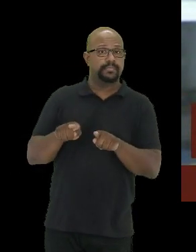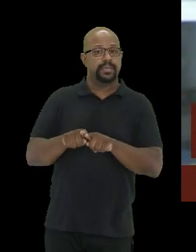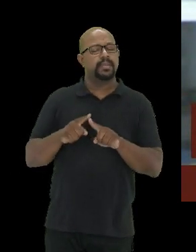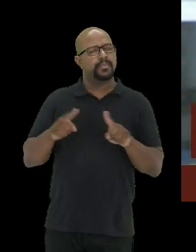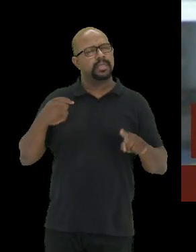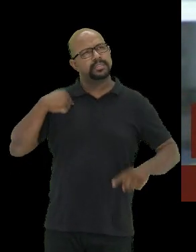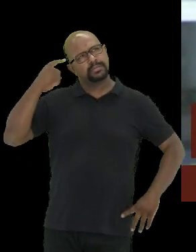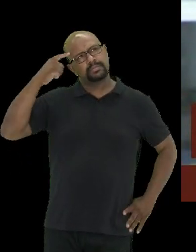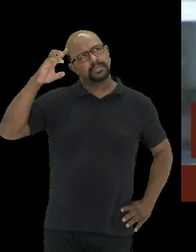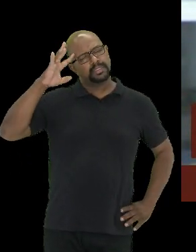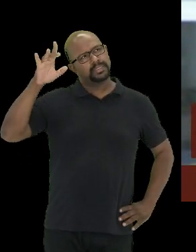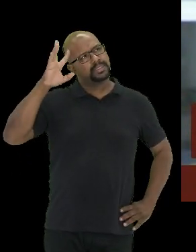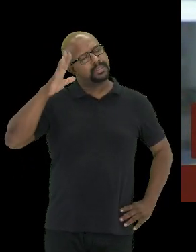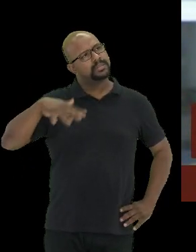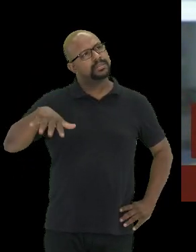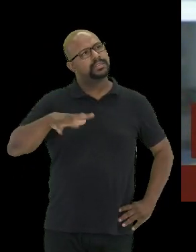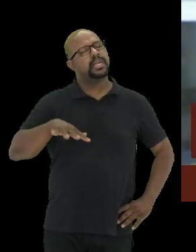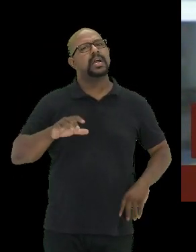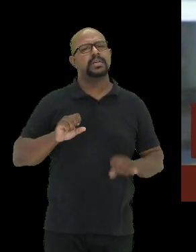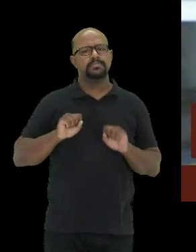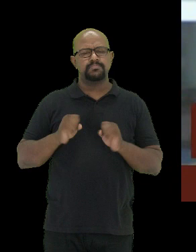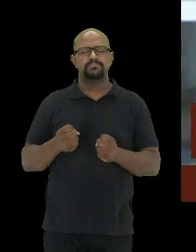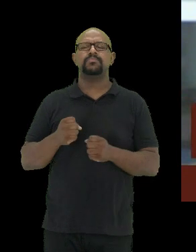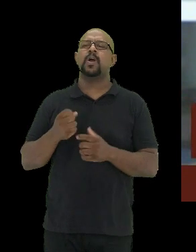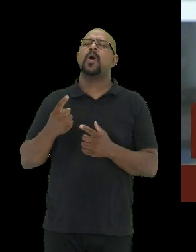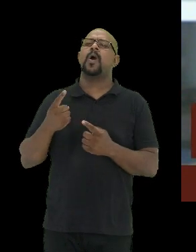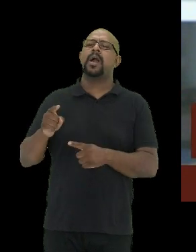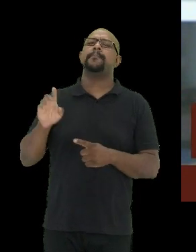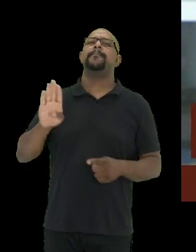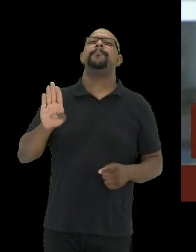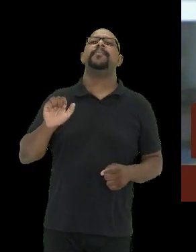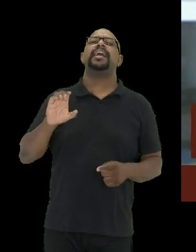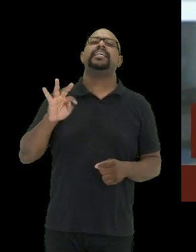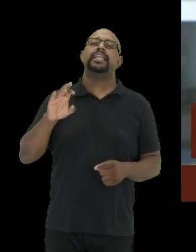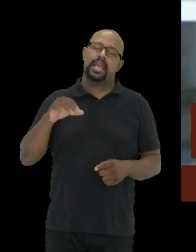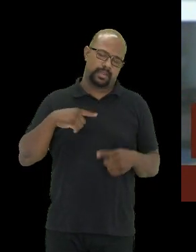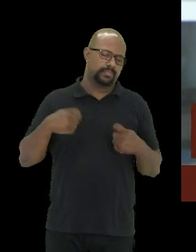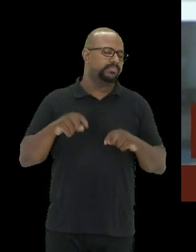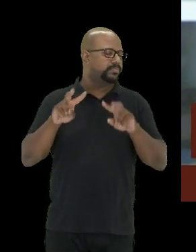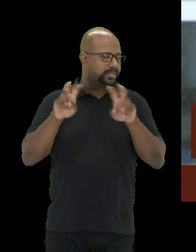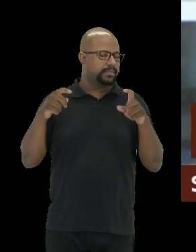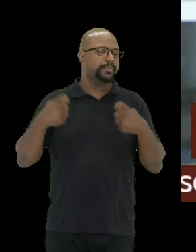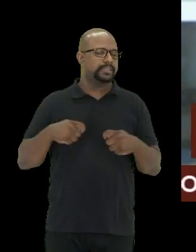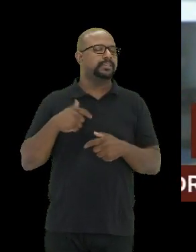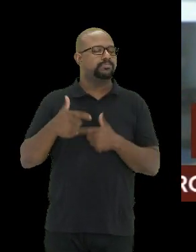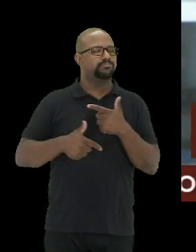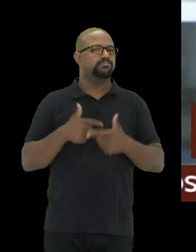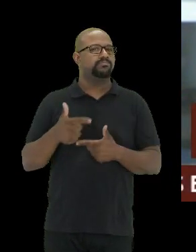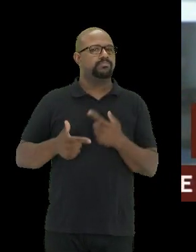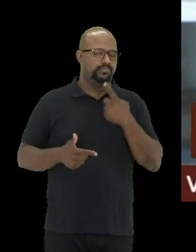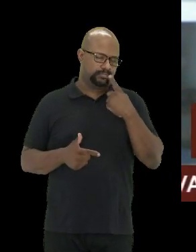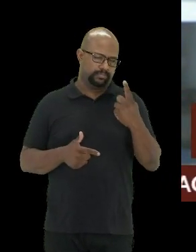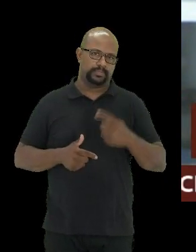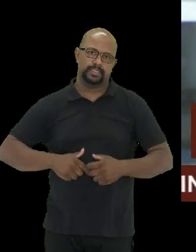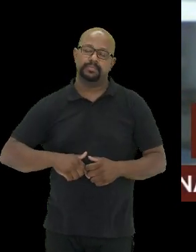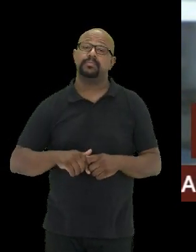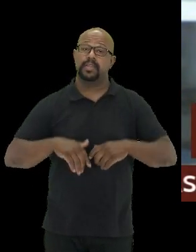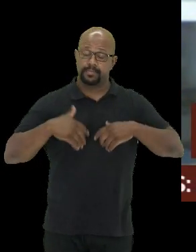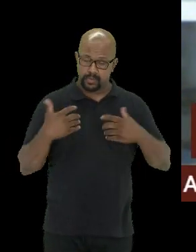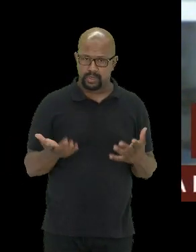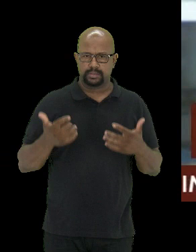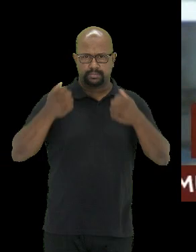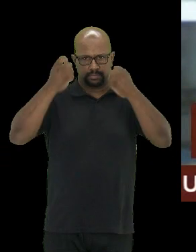pensando na questão da resistência bacteriana, que acho que é um tema que a gente também precisa levantar. Bem, depois desse preâmbulo, né,